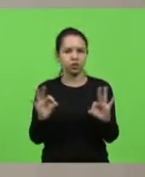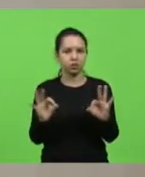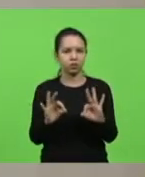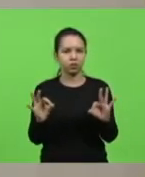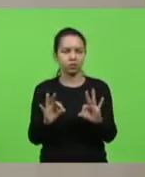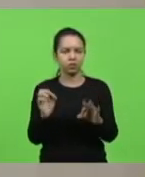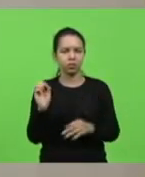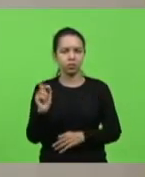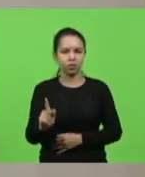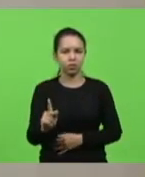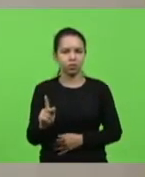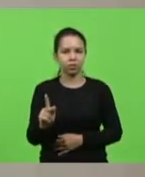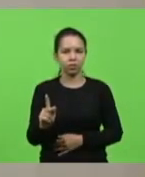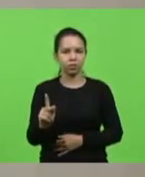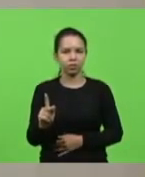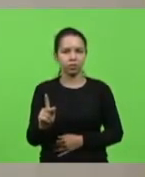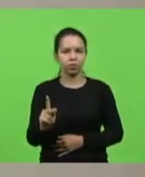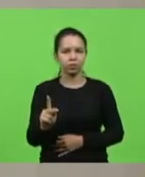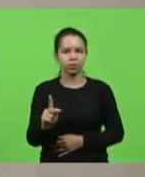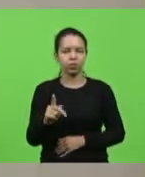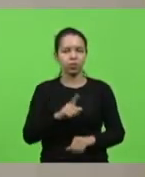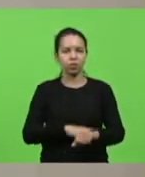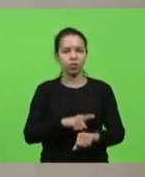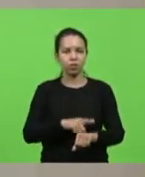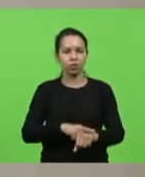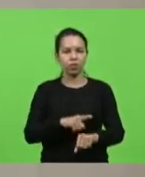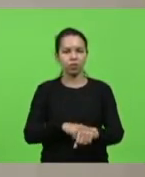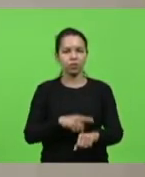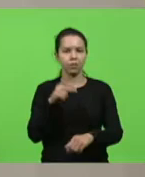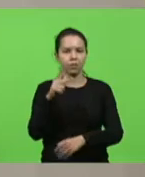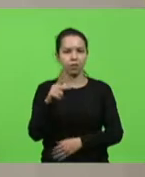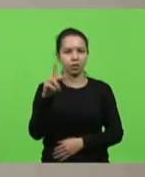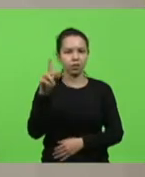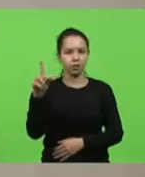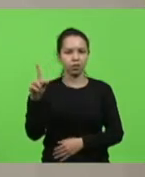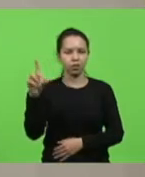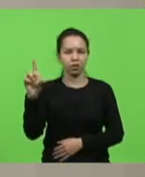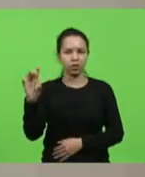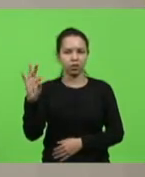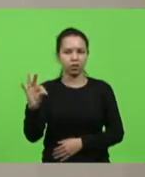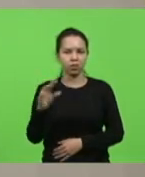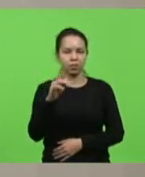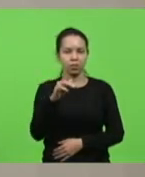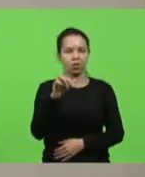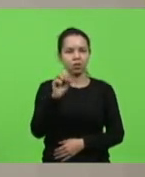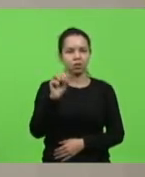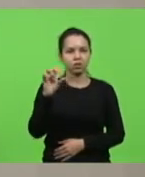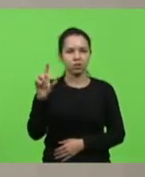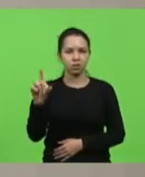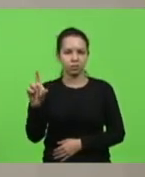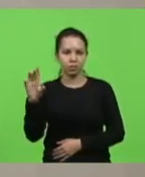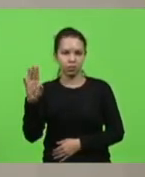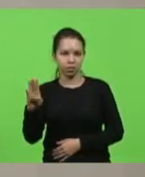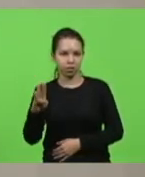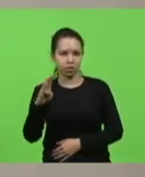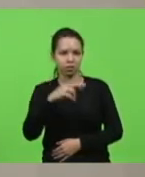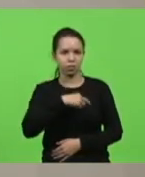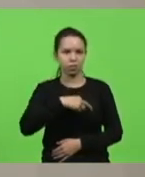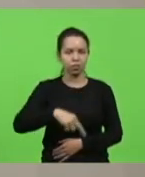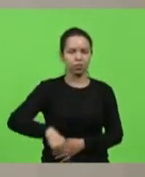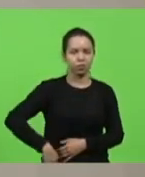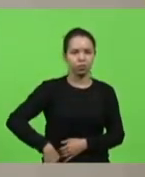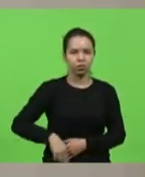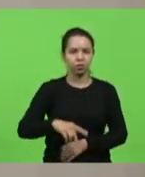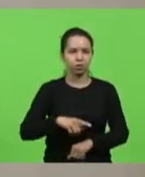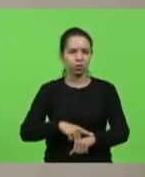líder. O próximo horário pertence ao bloco PDT-PSDB e Republicanos, tempo de 7 minutos e 30 segundos.